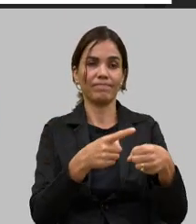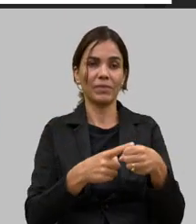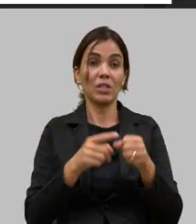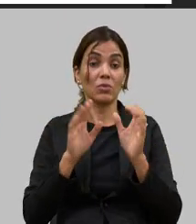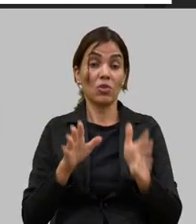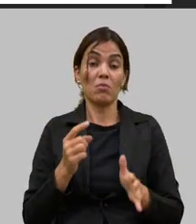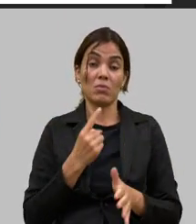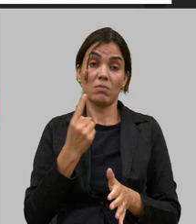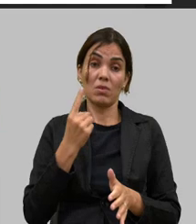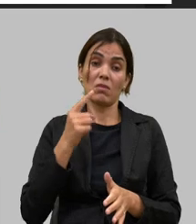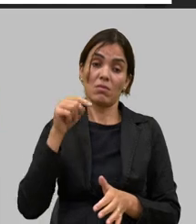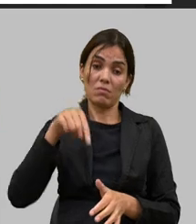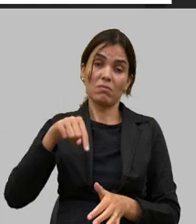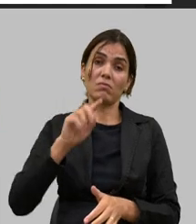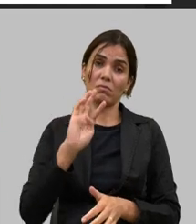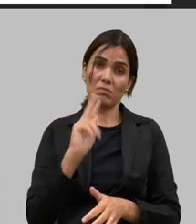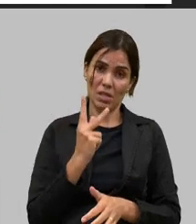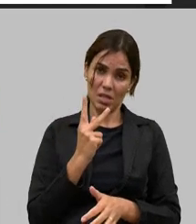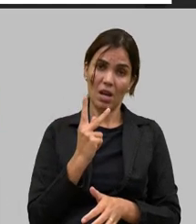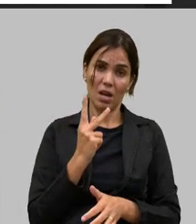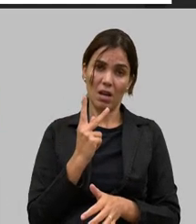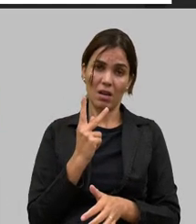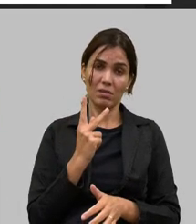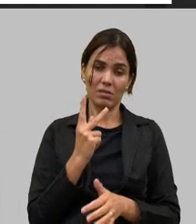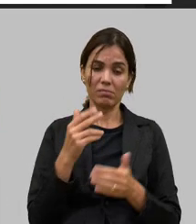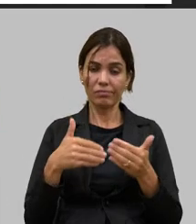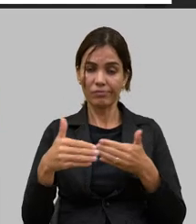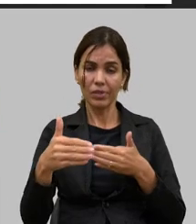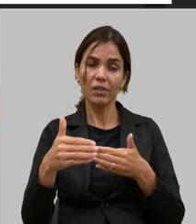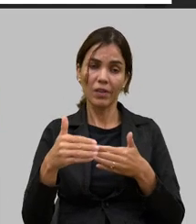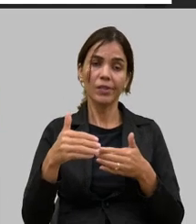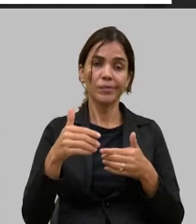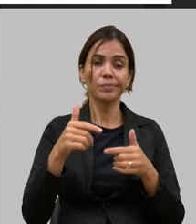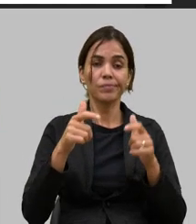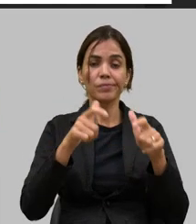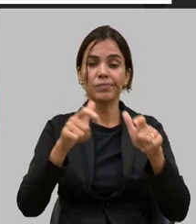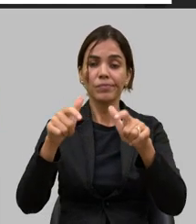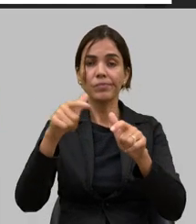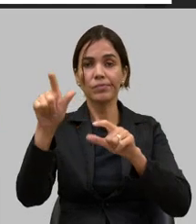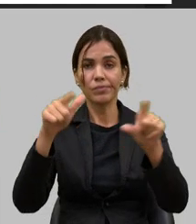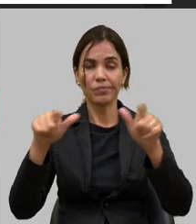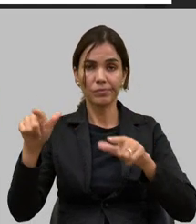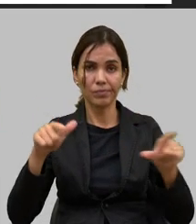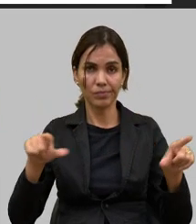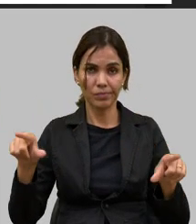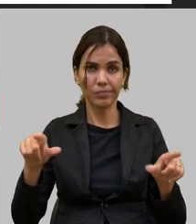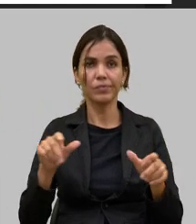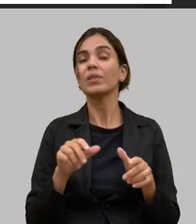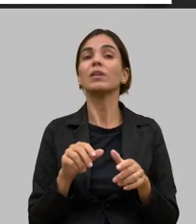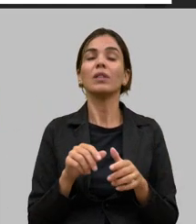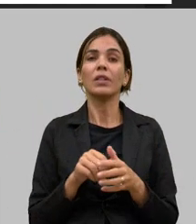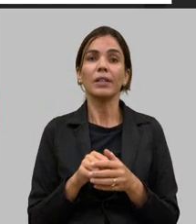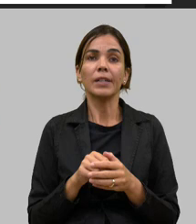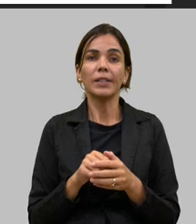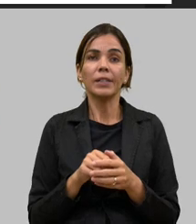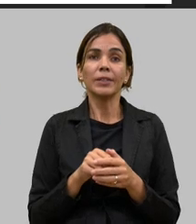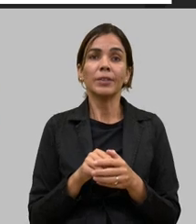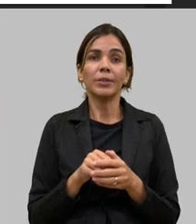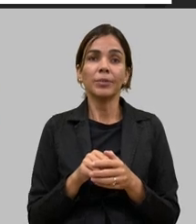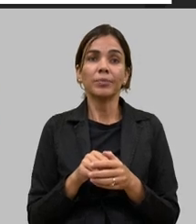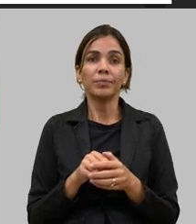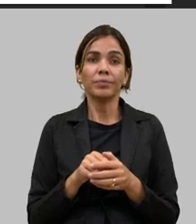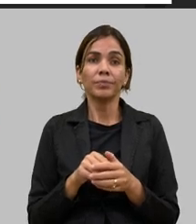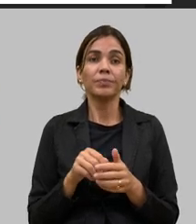Auditório JK mas os outros serão fora ações ainda da CEAPA aqui eu falei de um exemplo para vocês terem ideia